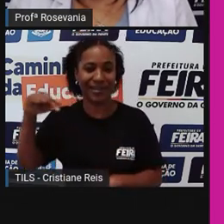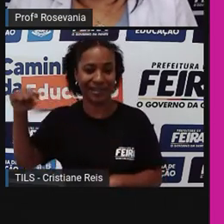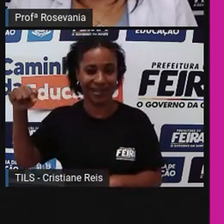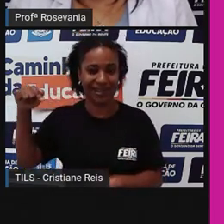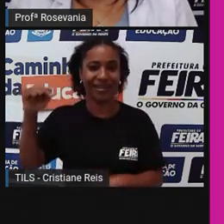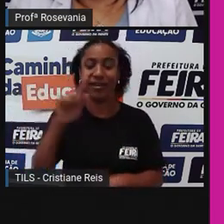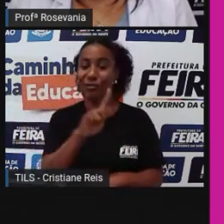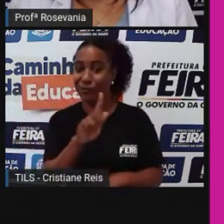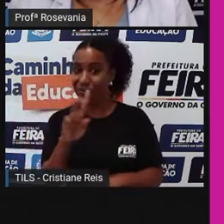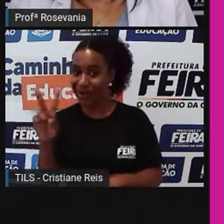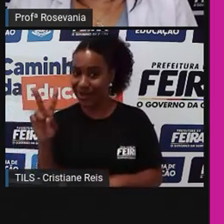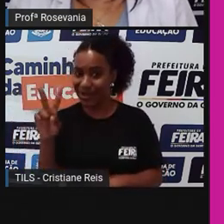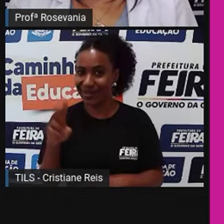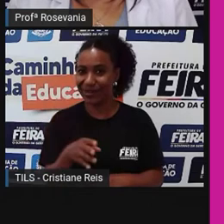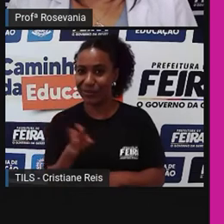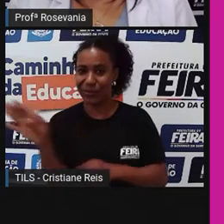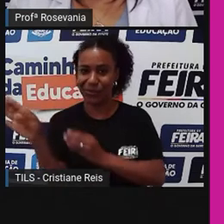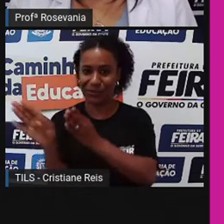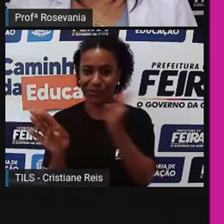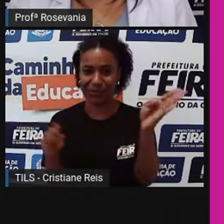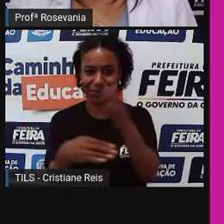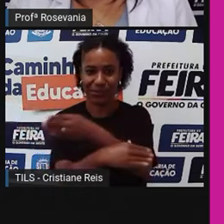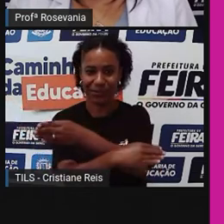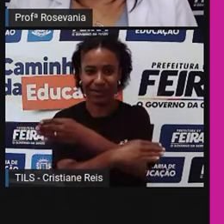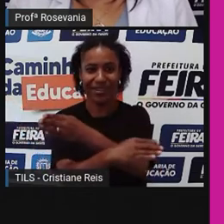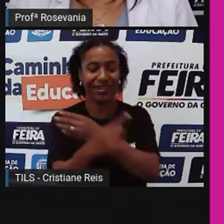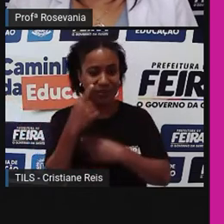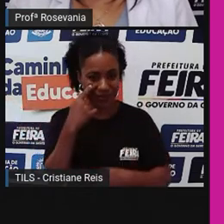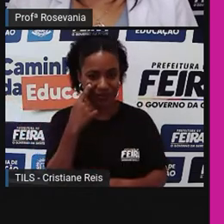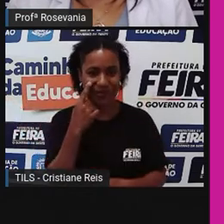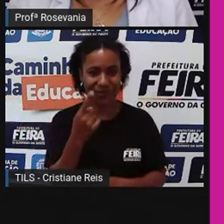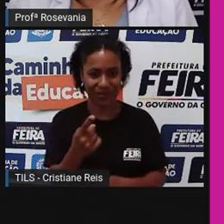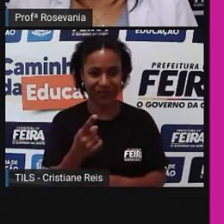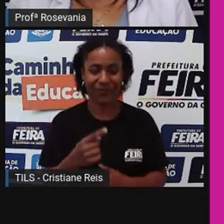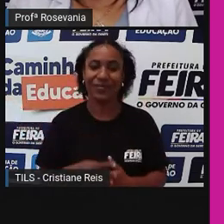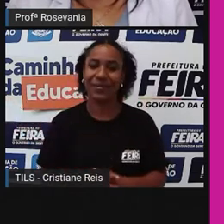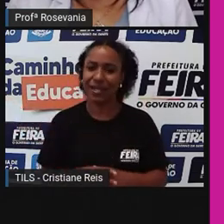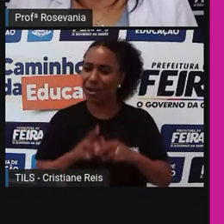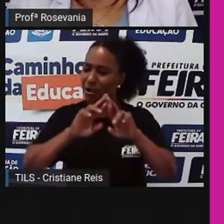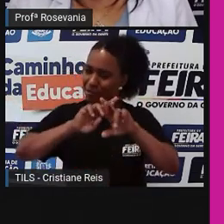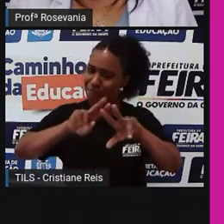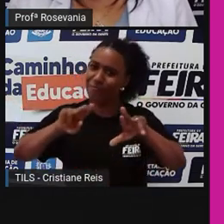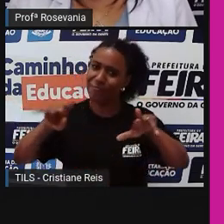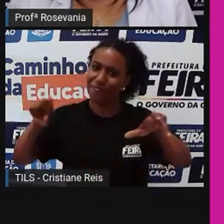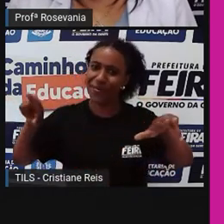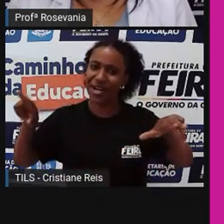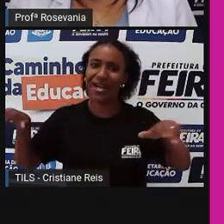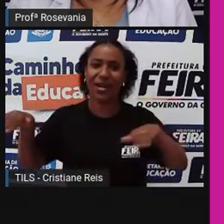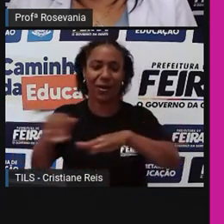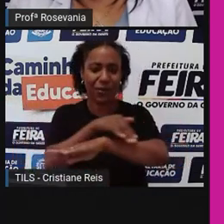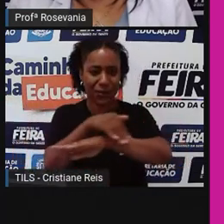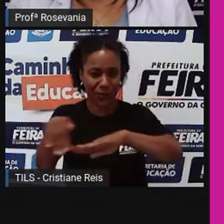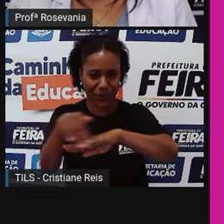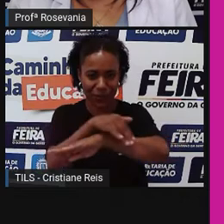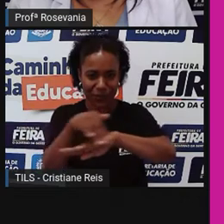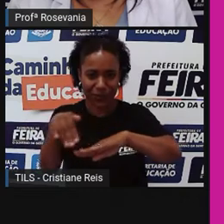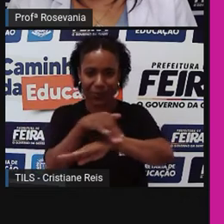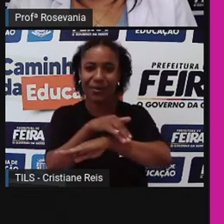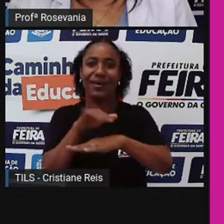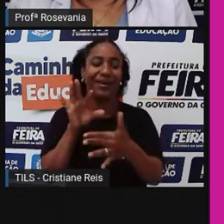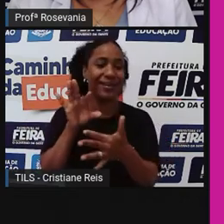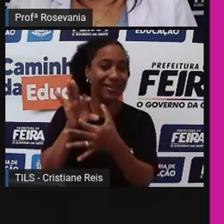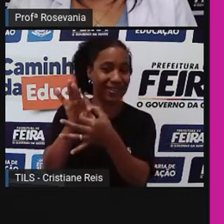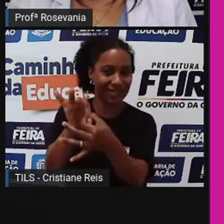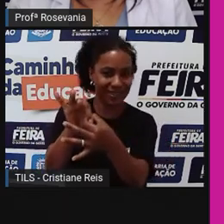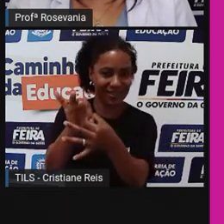a Getúlio Vargas, e ainda a gente tem várias outras ruas que também ligam esse anel de